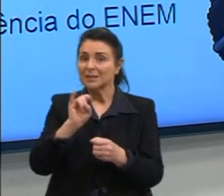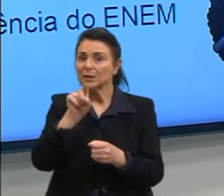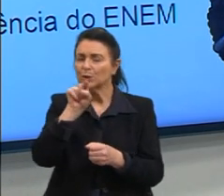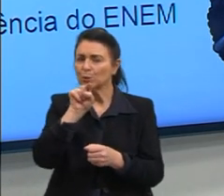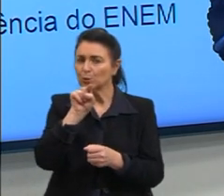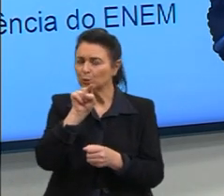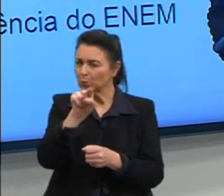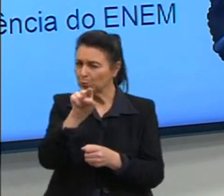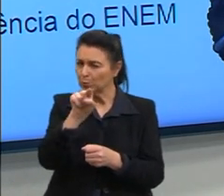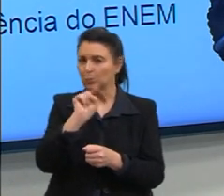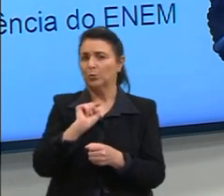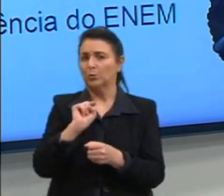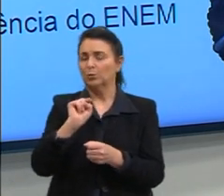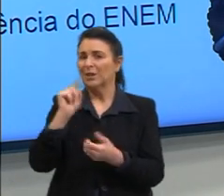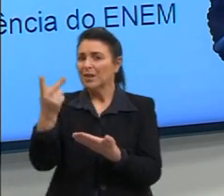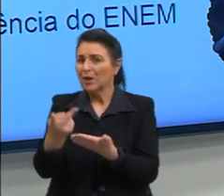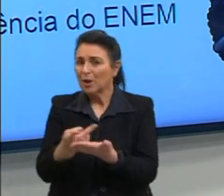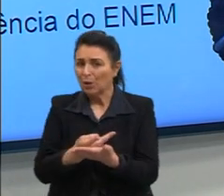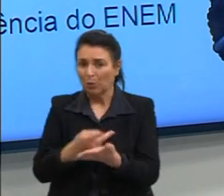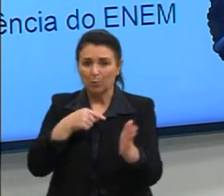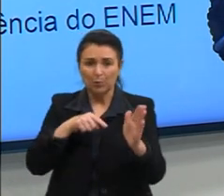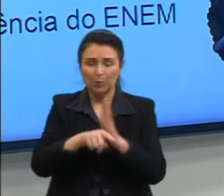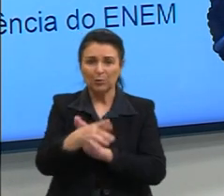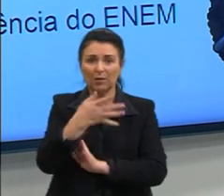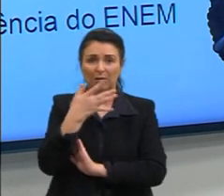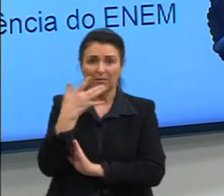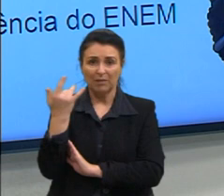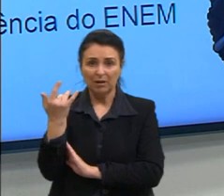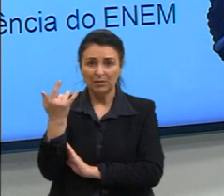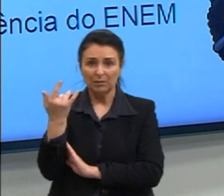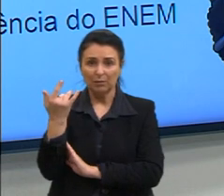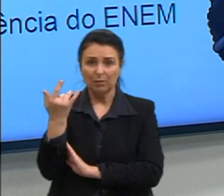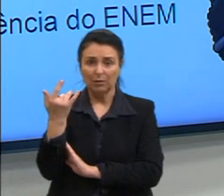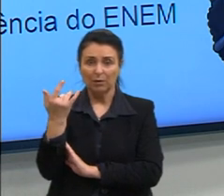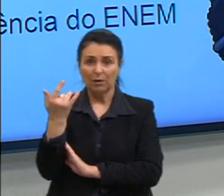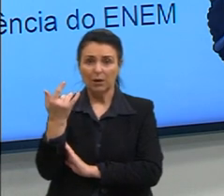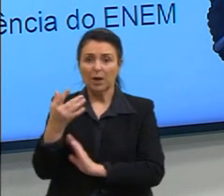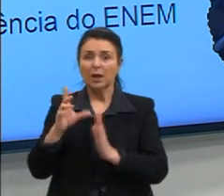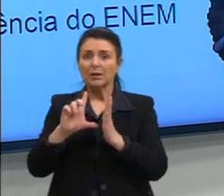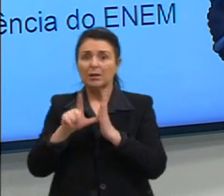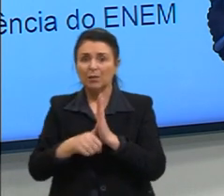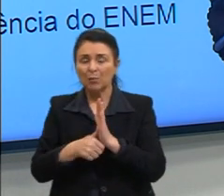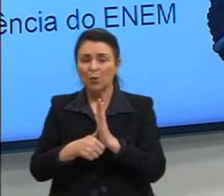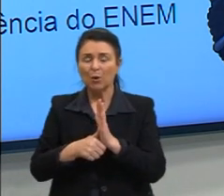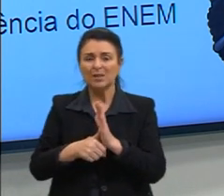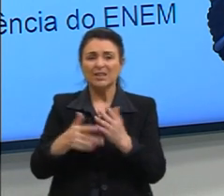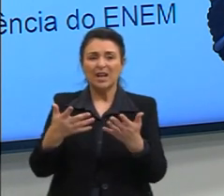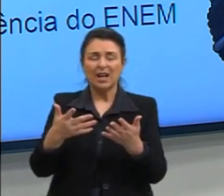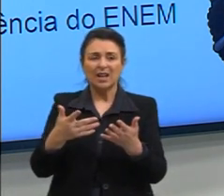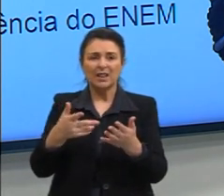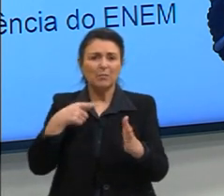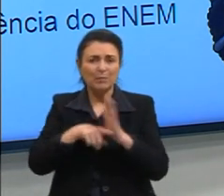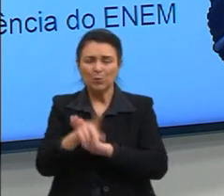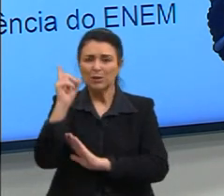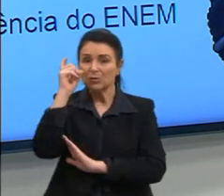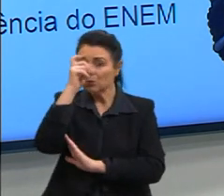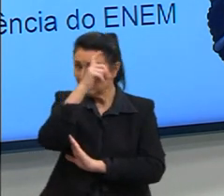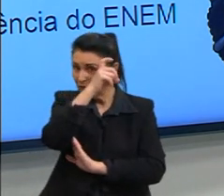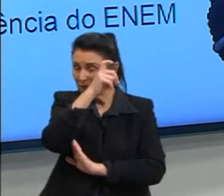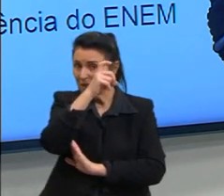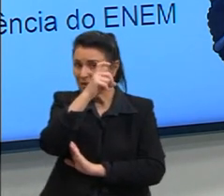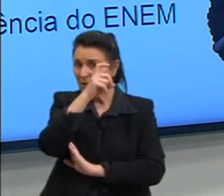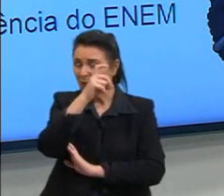queimando a sua pontuação nas mais difíceis. Porque se você errar as fáceis e acertar as